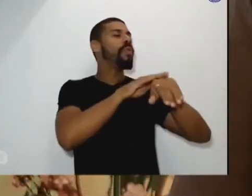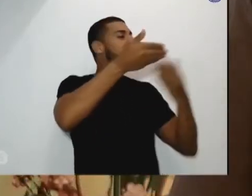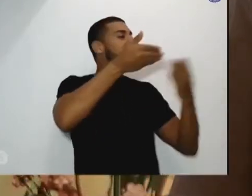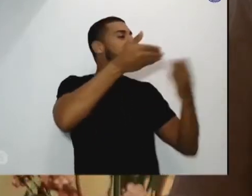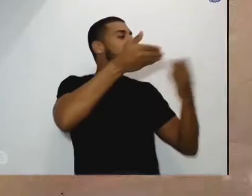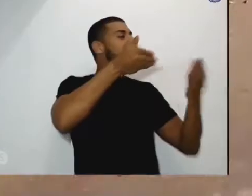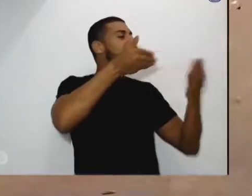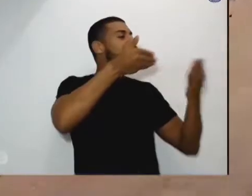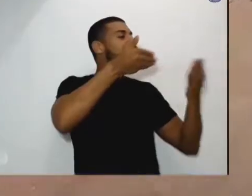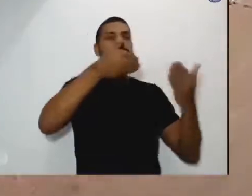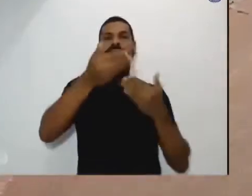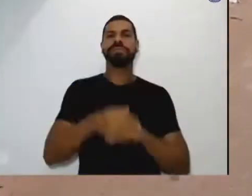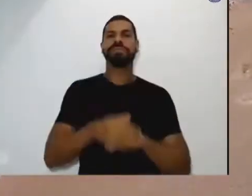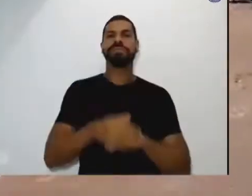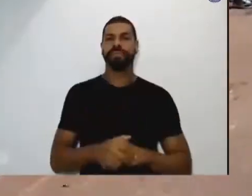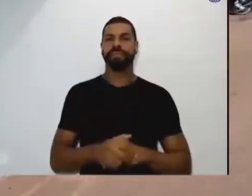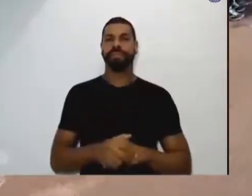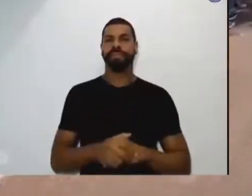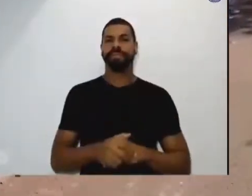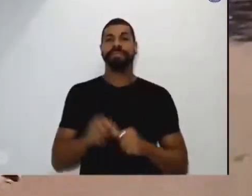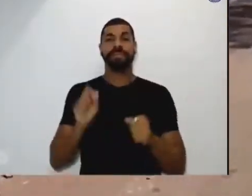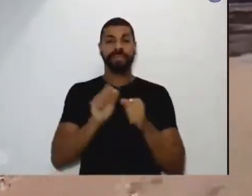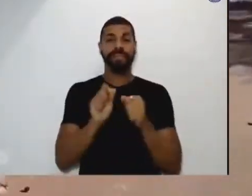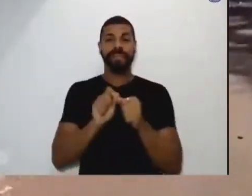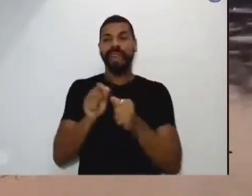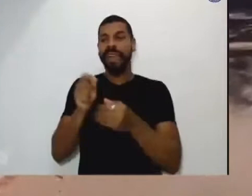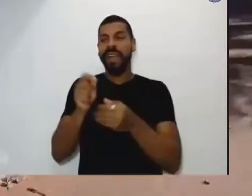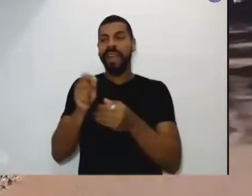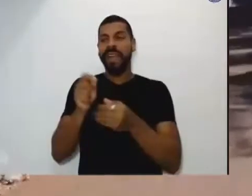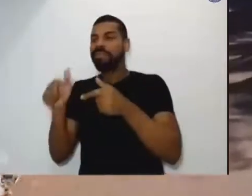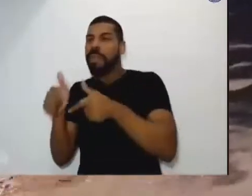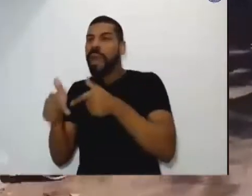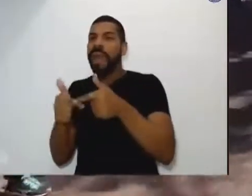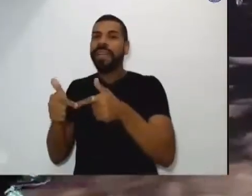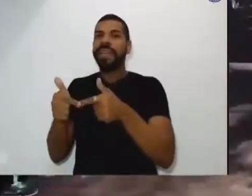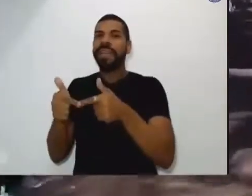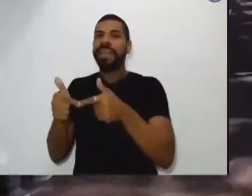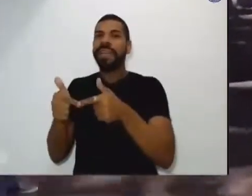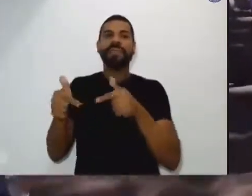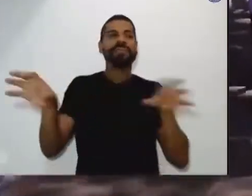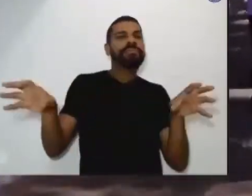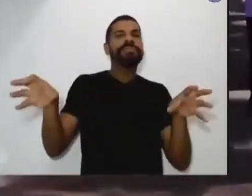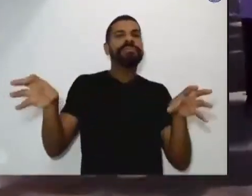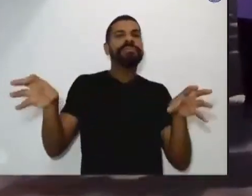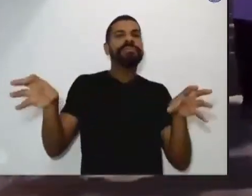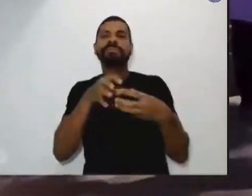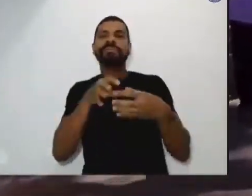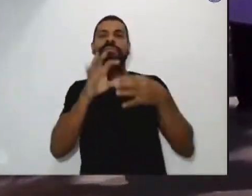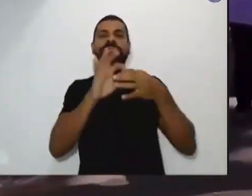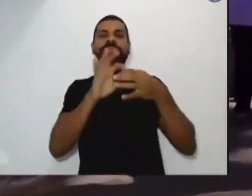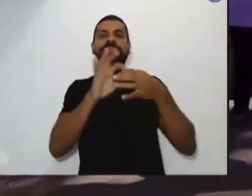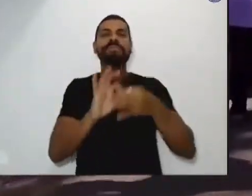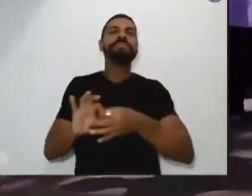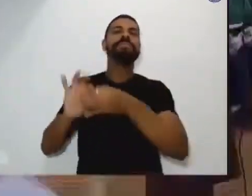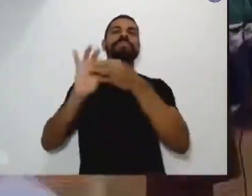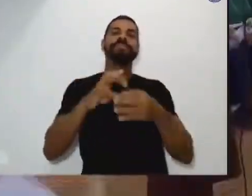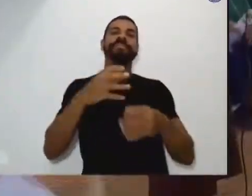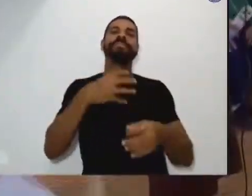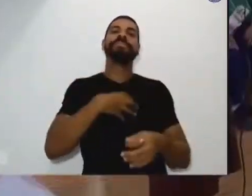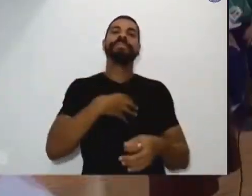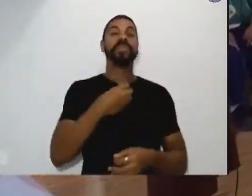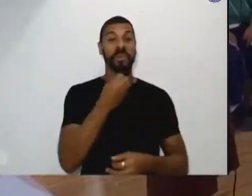com o outro, fazem uma coisinha aqui, outra ali. Então eles se sentem tão bem,